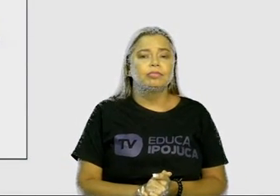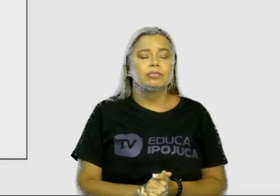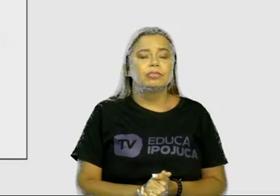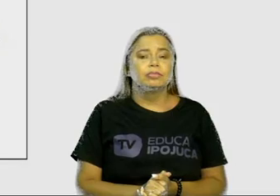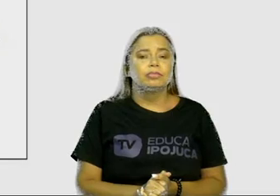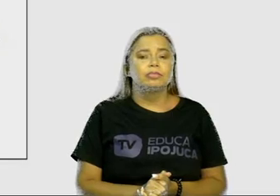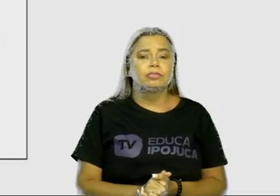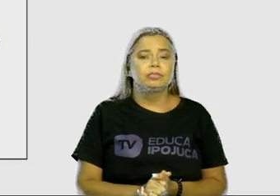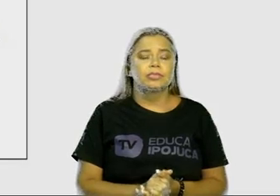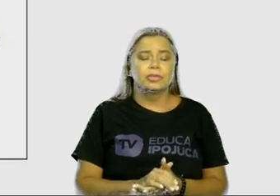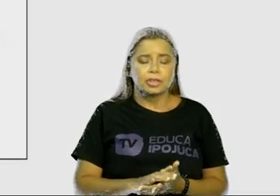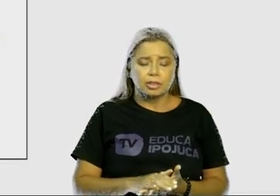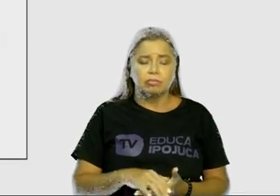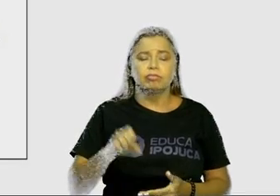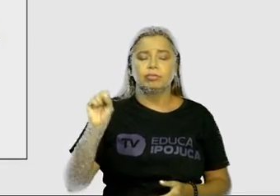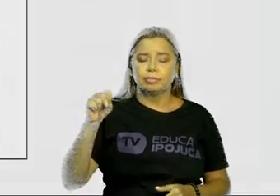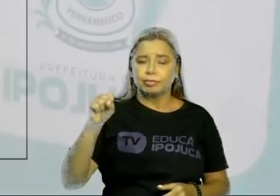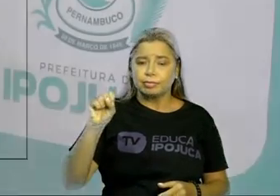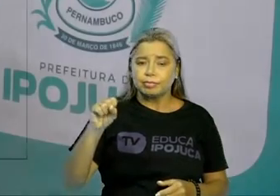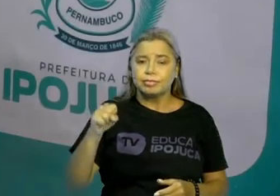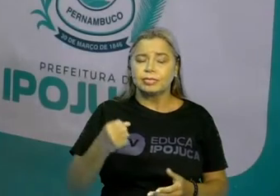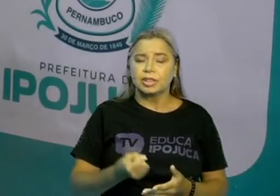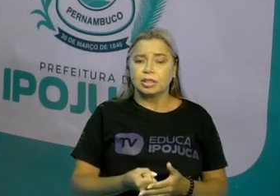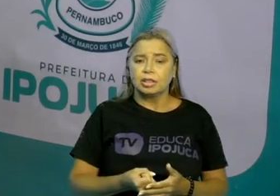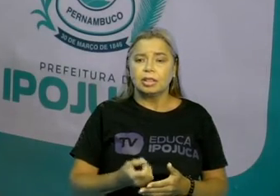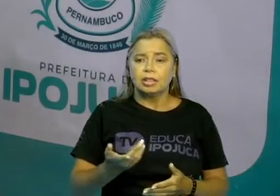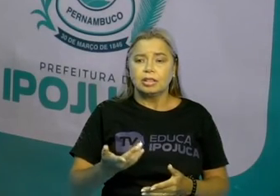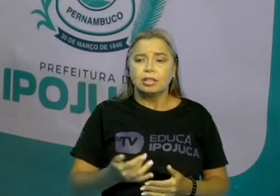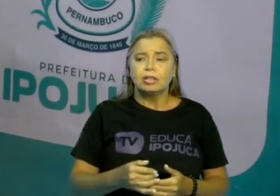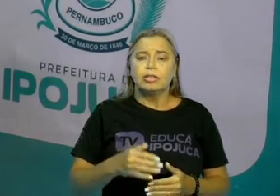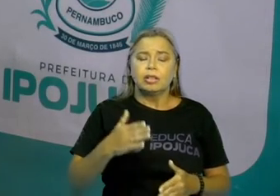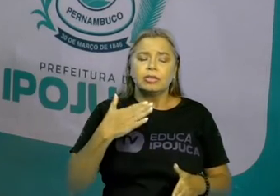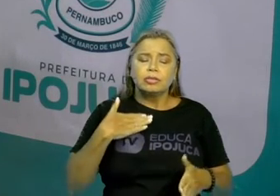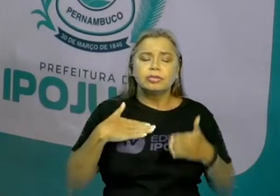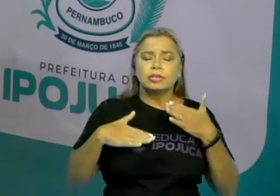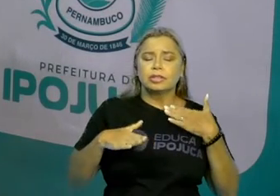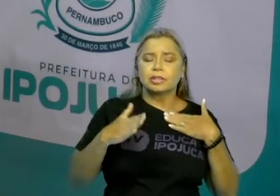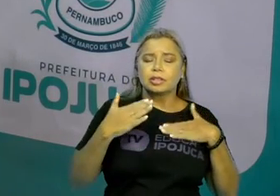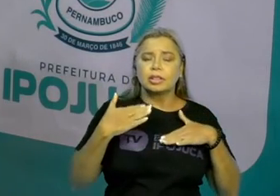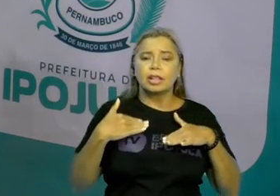É assim mesmo. E aos poucos a gente vai aprendendo a pronúncia.